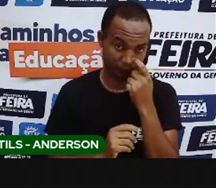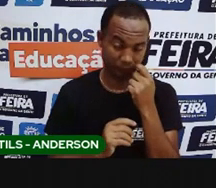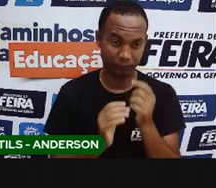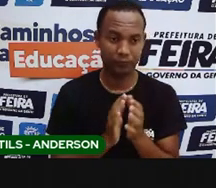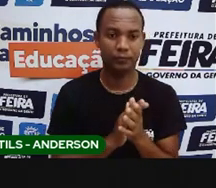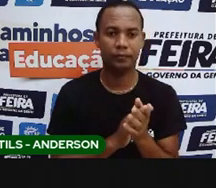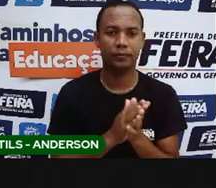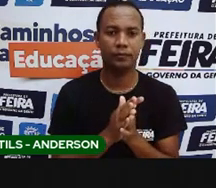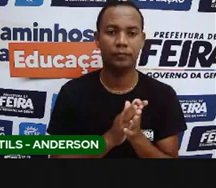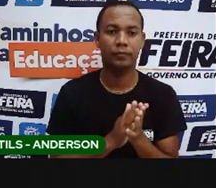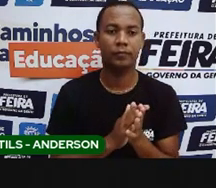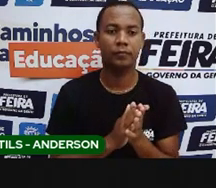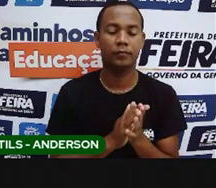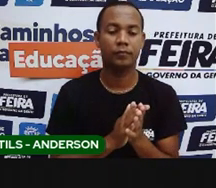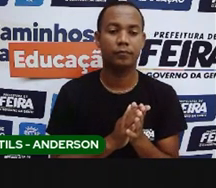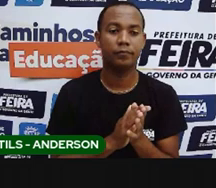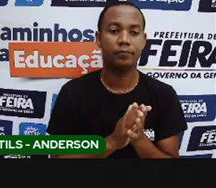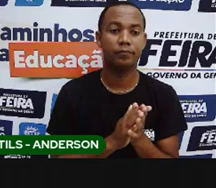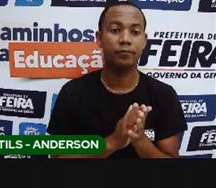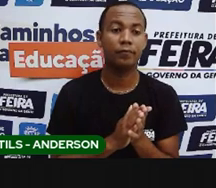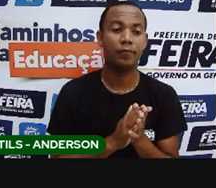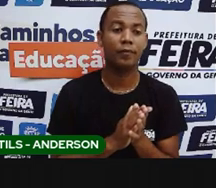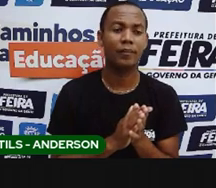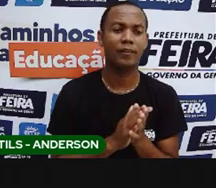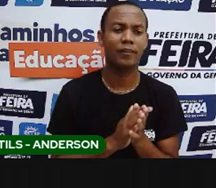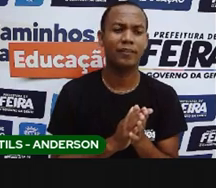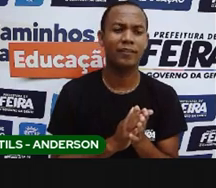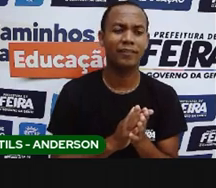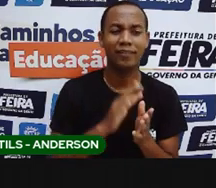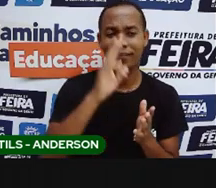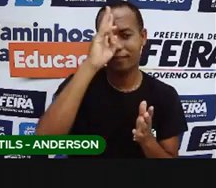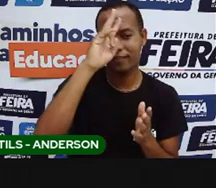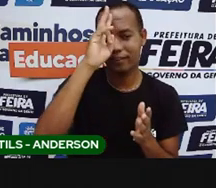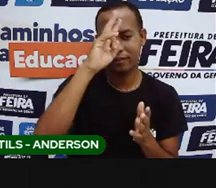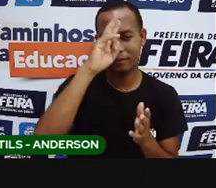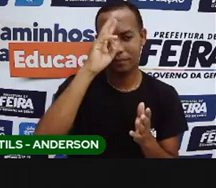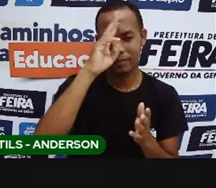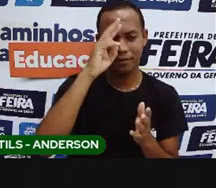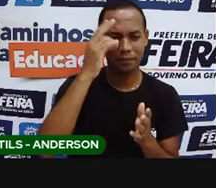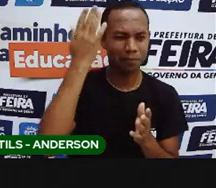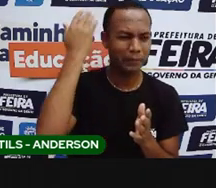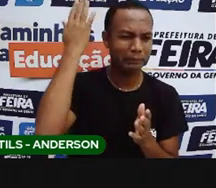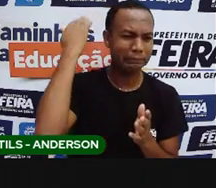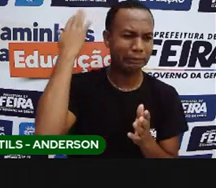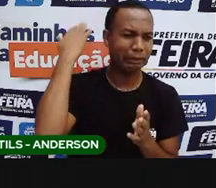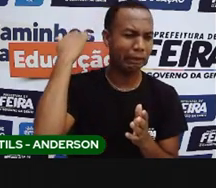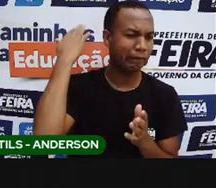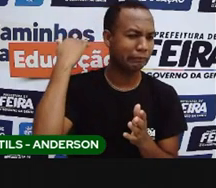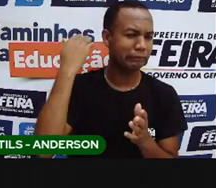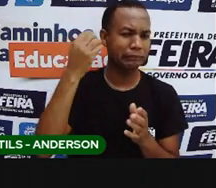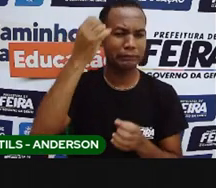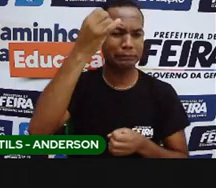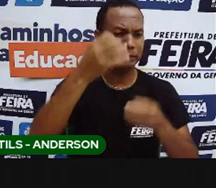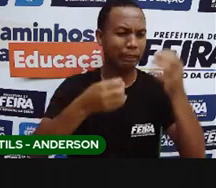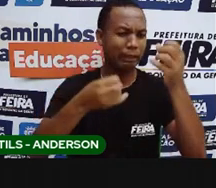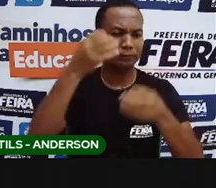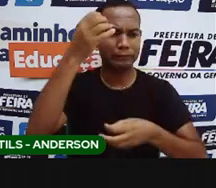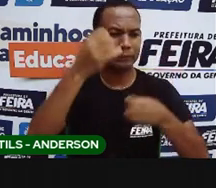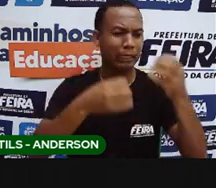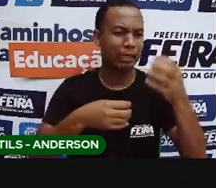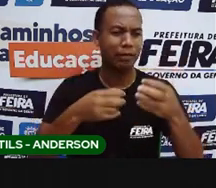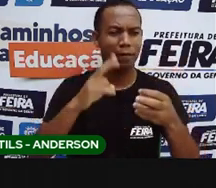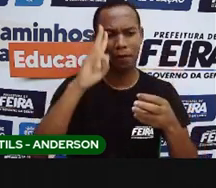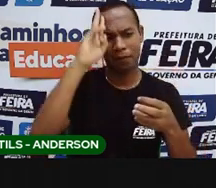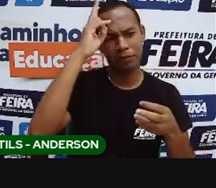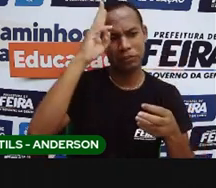Bom, ao contrário do que sempre pensamos, do que os livros contavam, contavam, tá, gente? Porque,